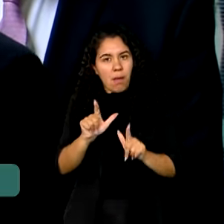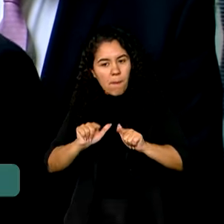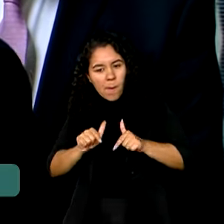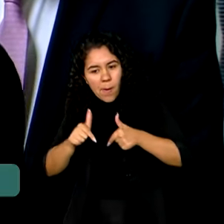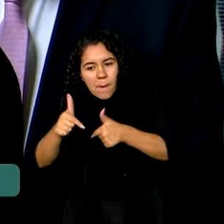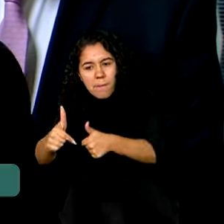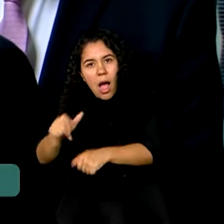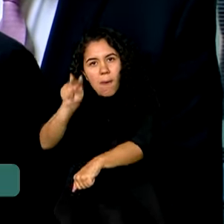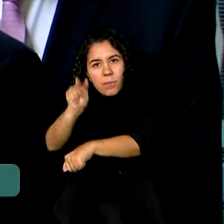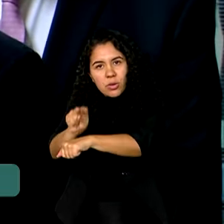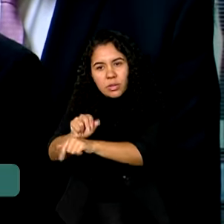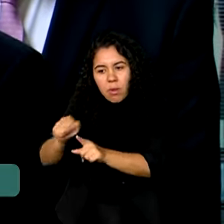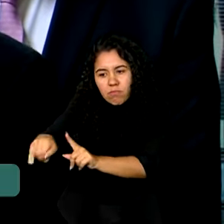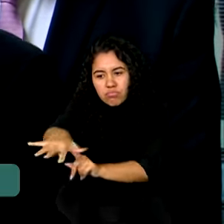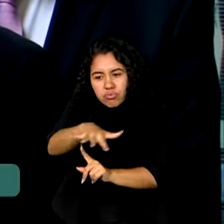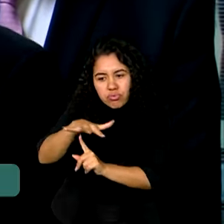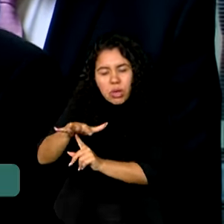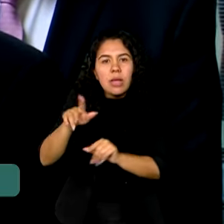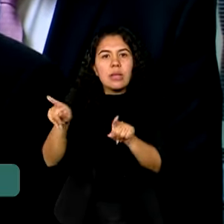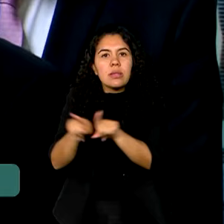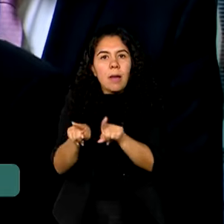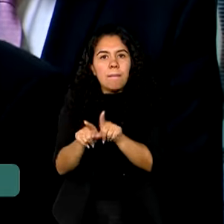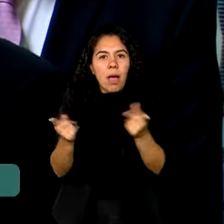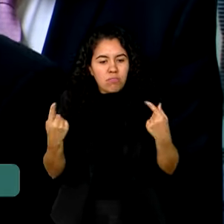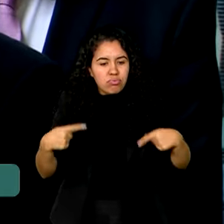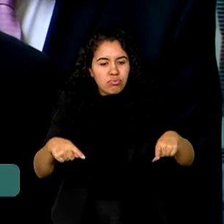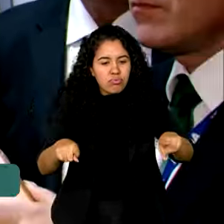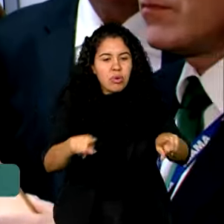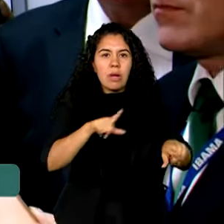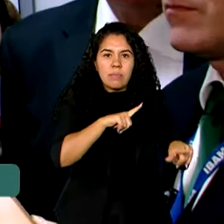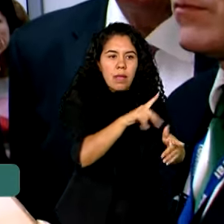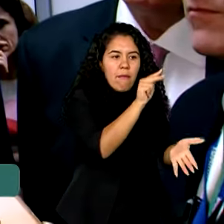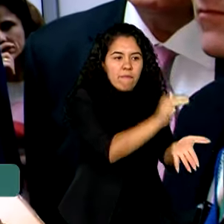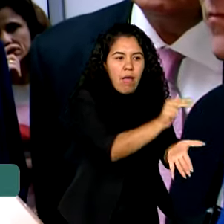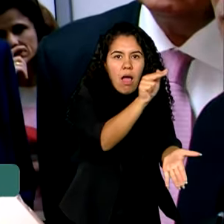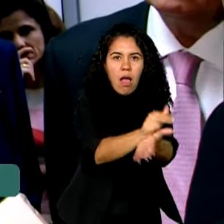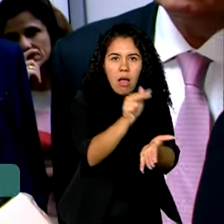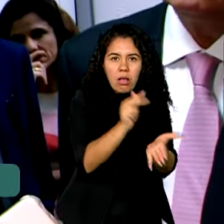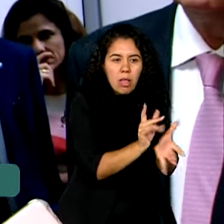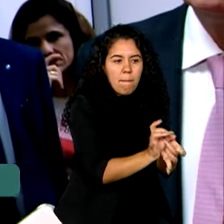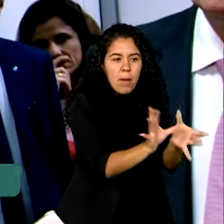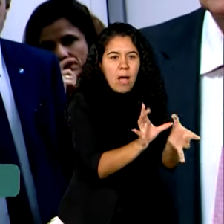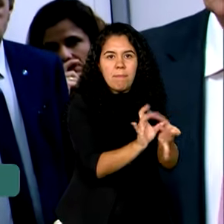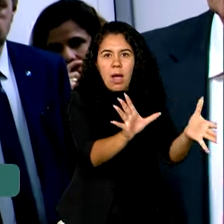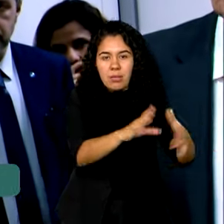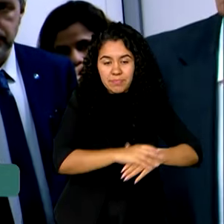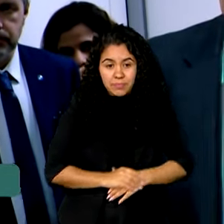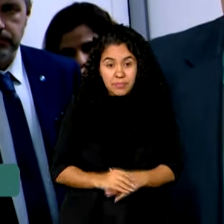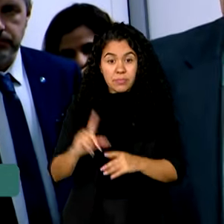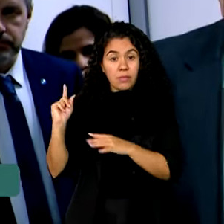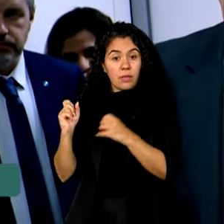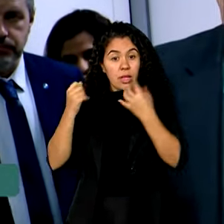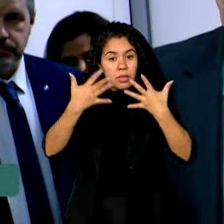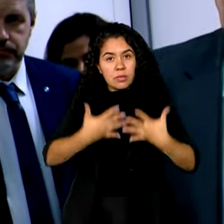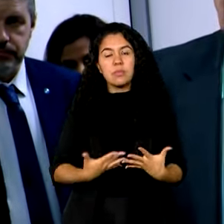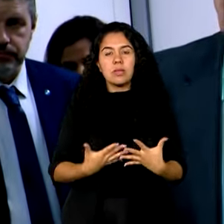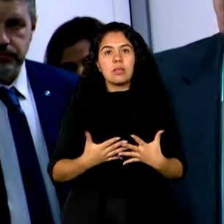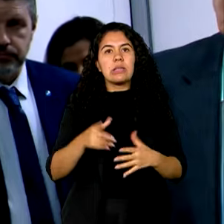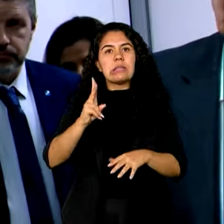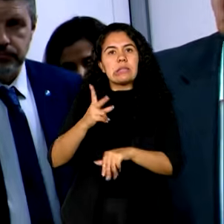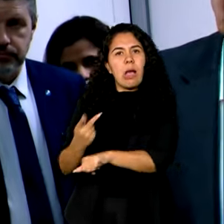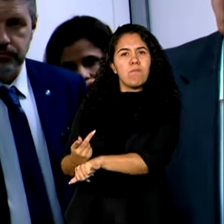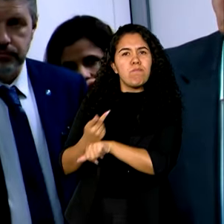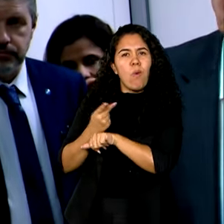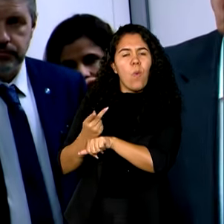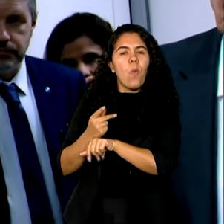trabalho de proteção do meio ambiente quanto ao mesmo tempo emitir as licenças. O setor produtivo todo que sempre nos procurou